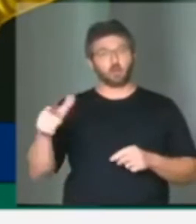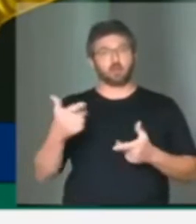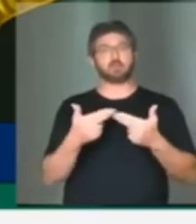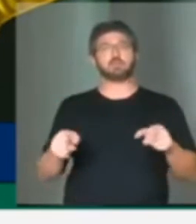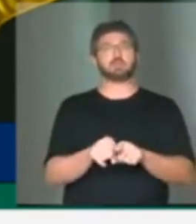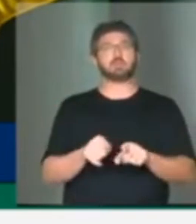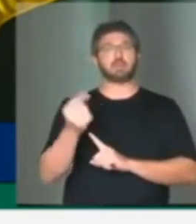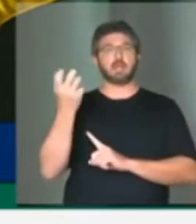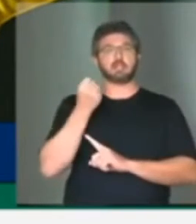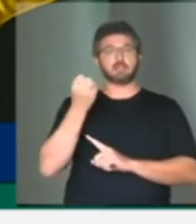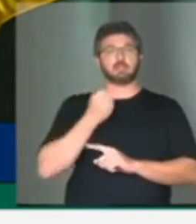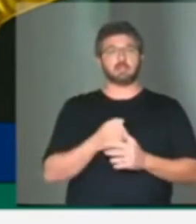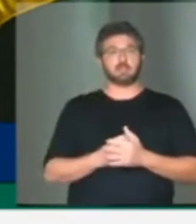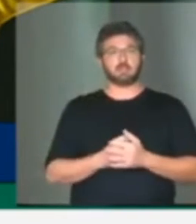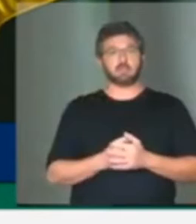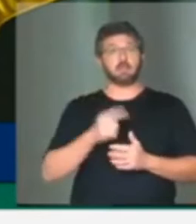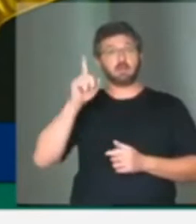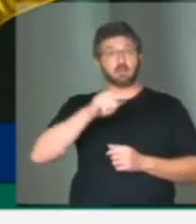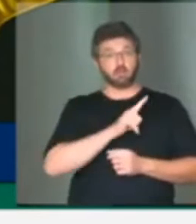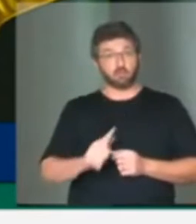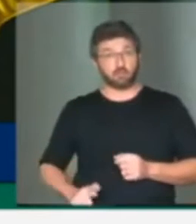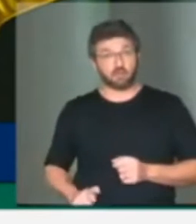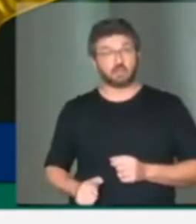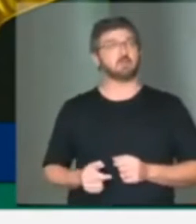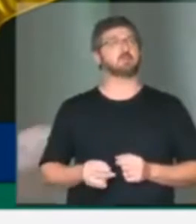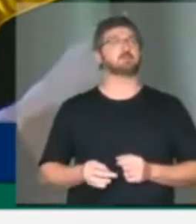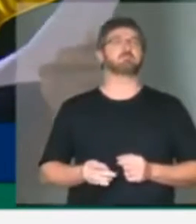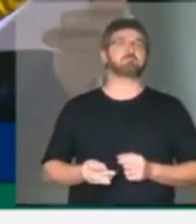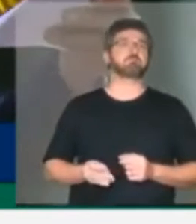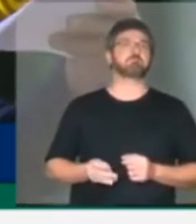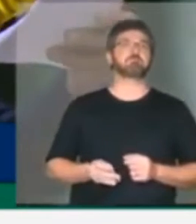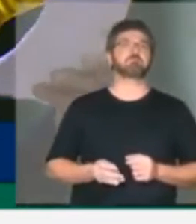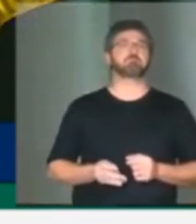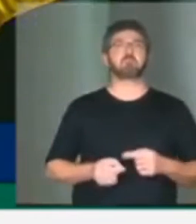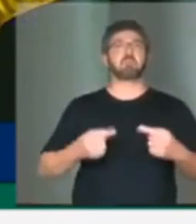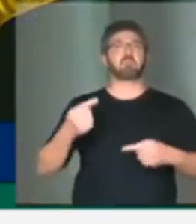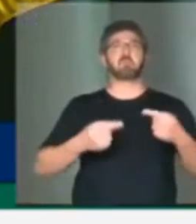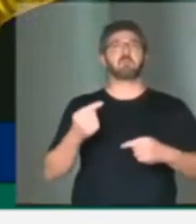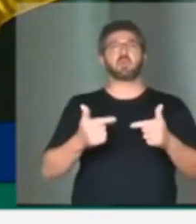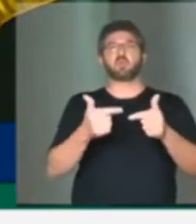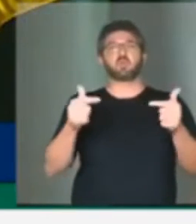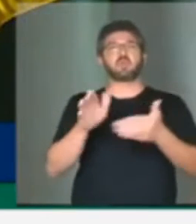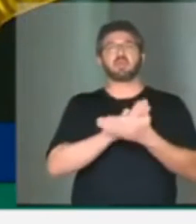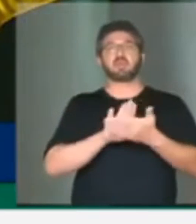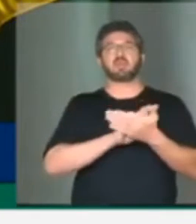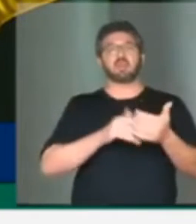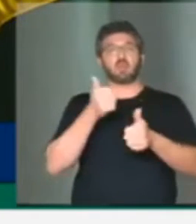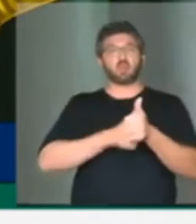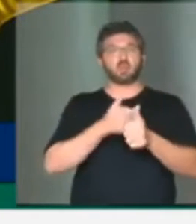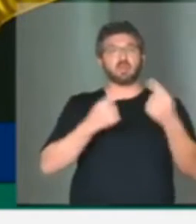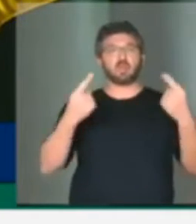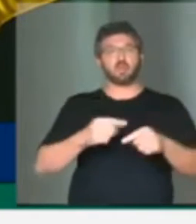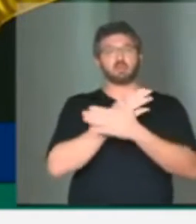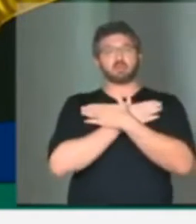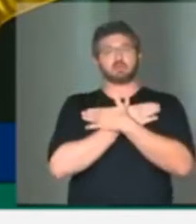do INSS. É um governo que não tem nenhuma política de combate ao desemprego.